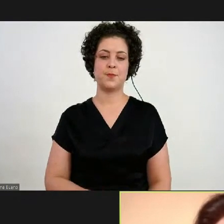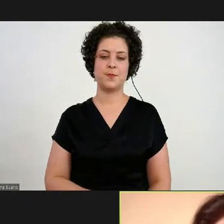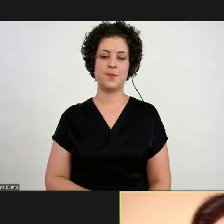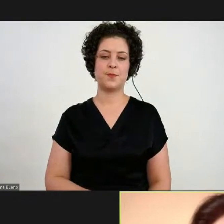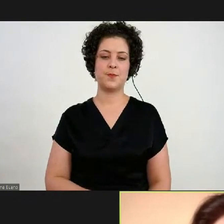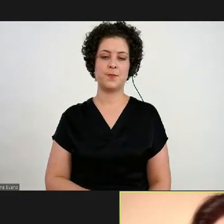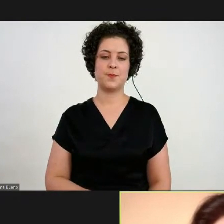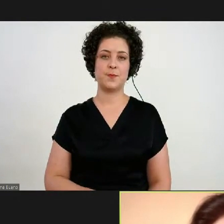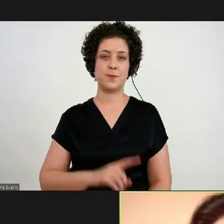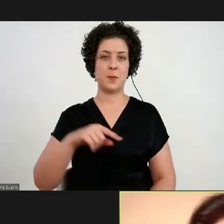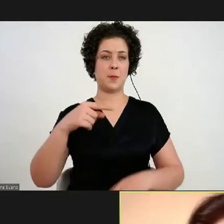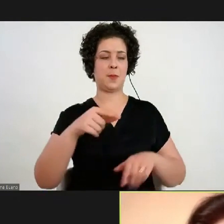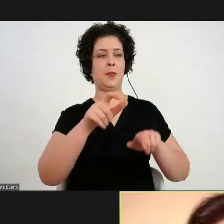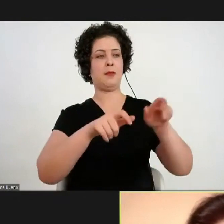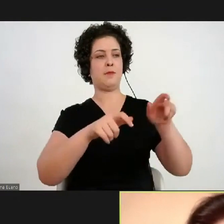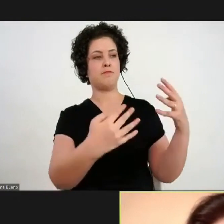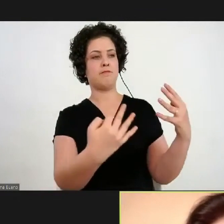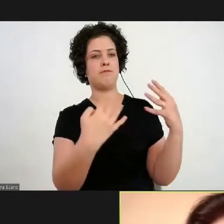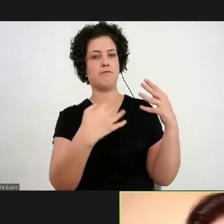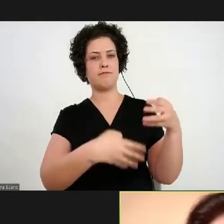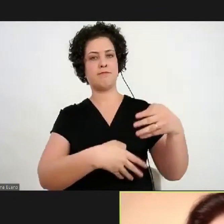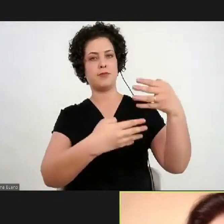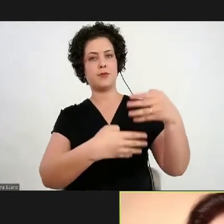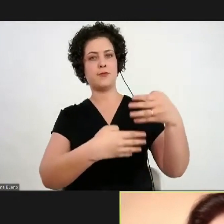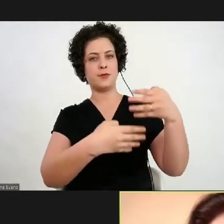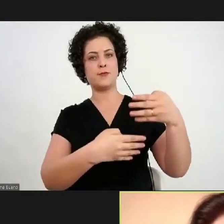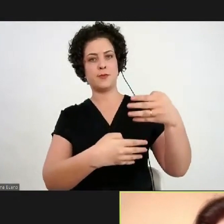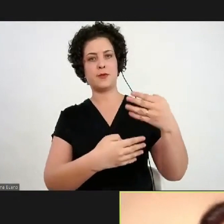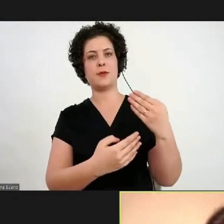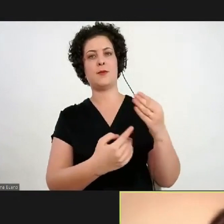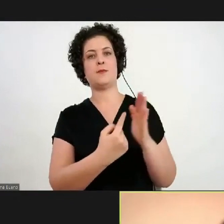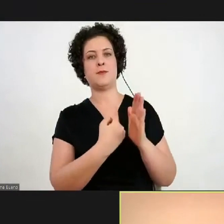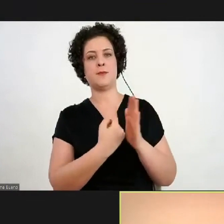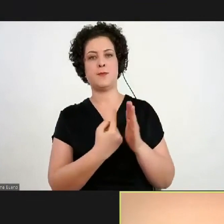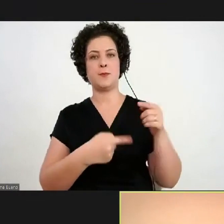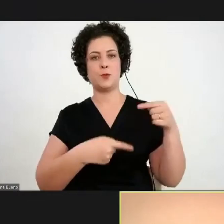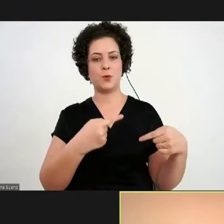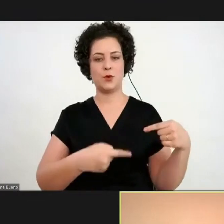visitantes, né, que vão, que estão participando da discussão.